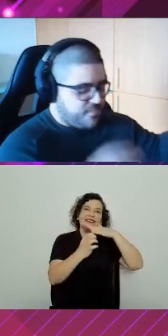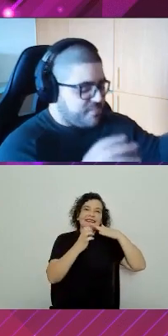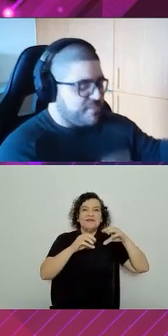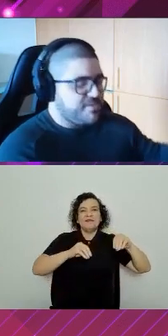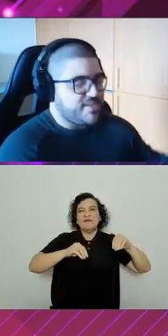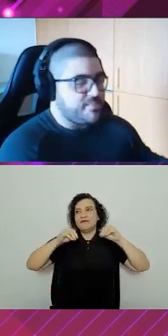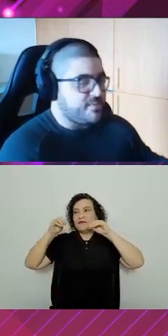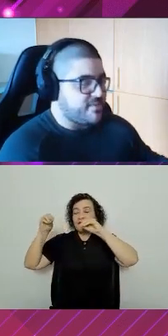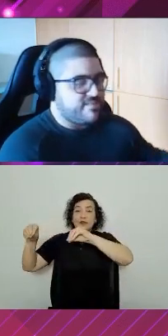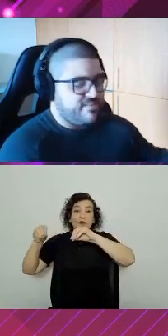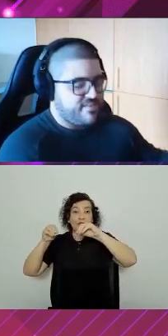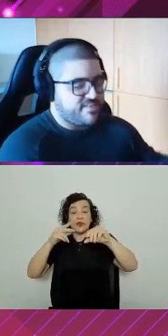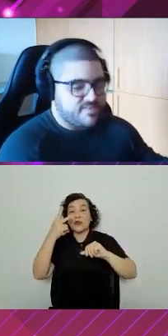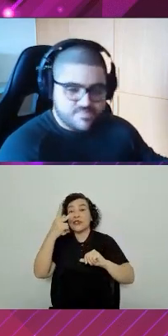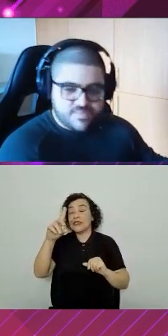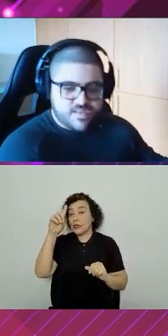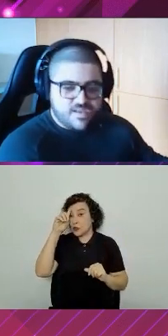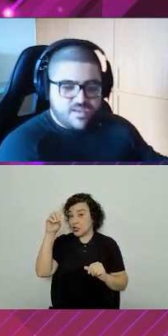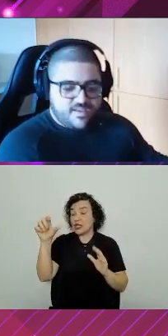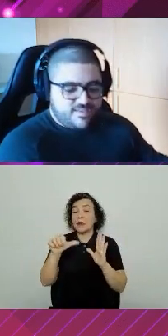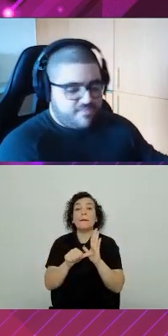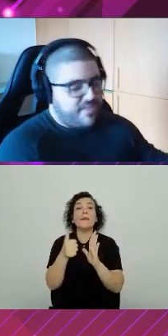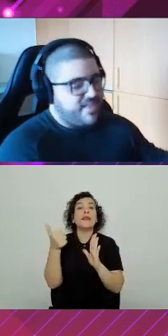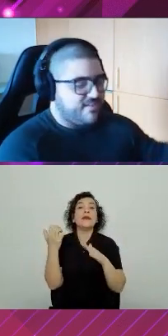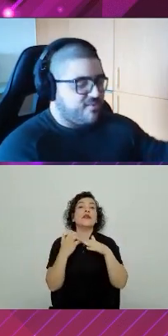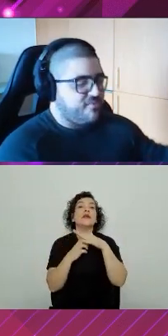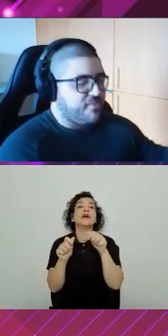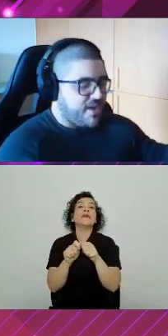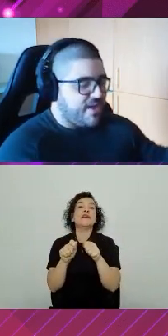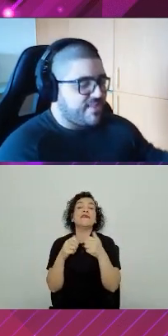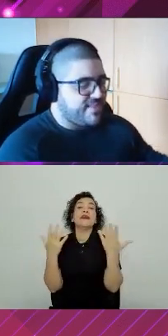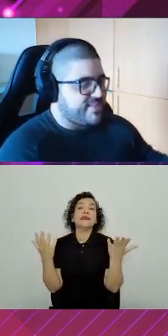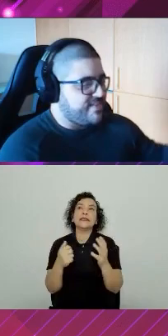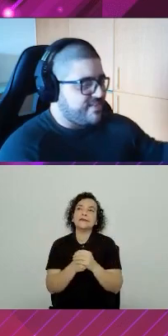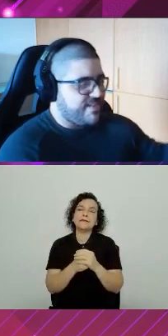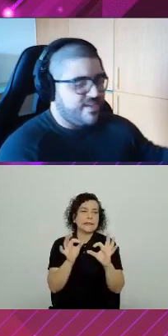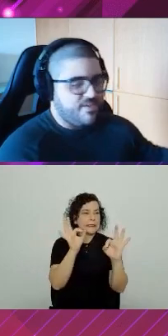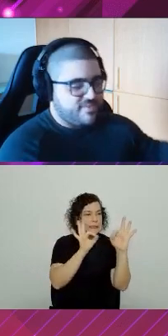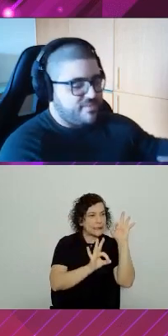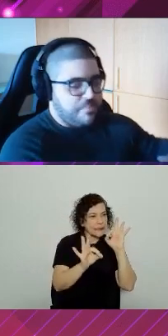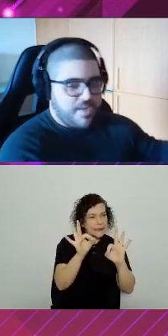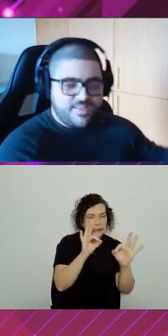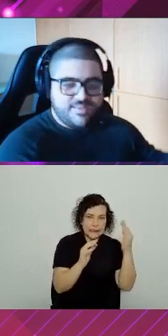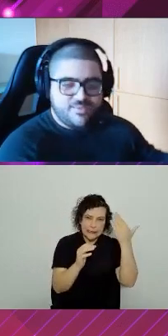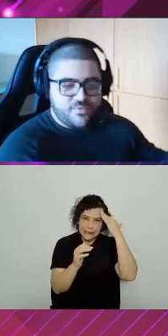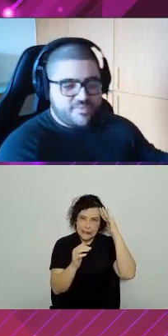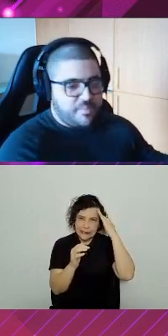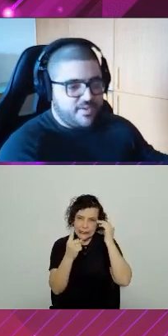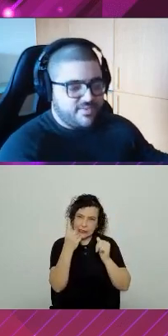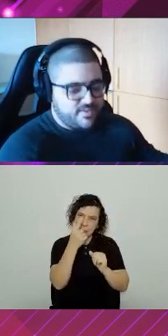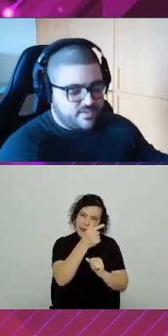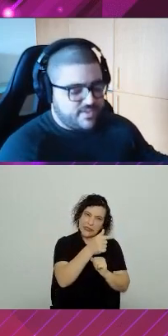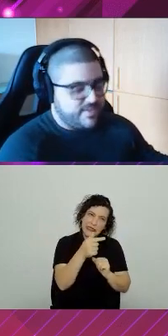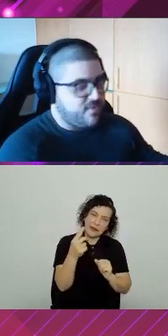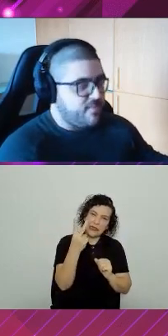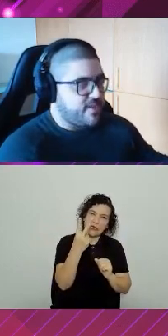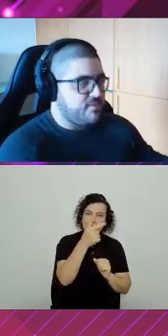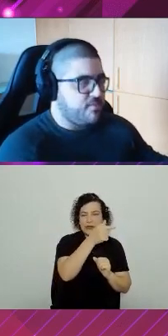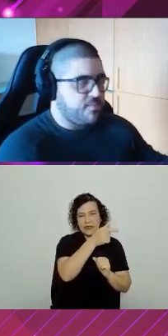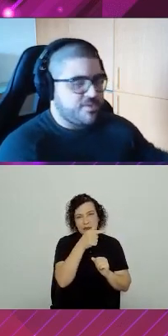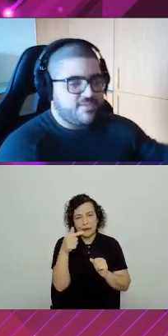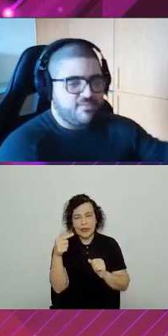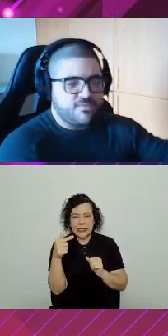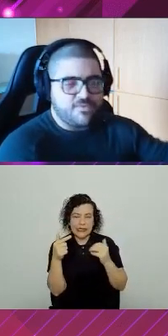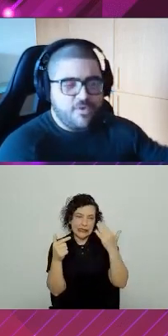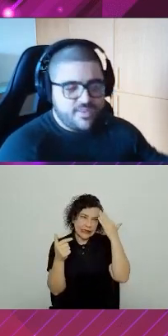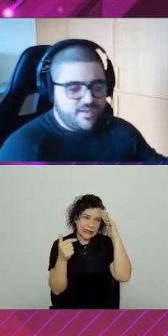no seu primeiro dia da empresa, o que você vai fazer? Você vai lá configurar, tentar entender, uma semana, duas semanas, tentando entender como é que